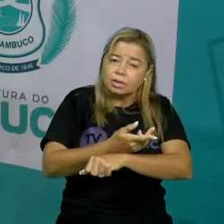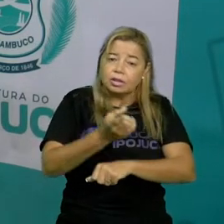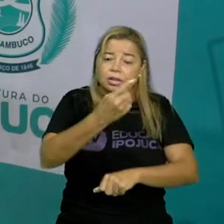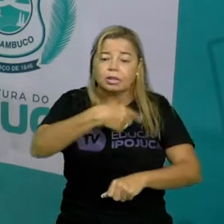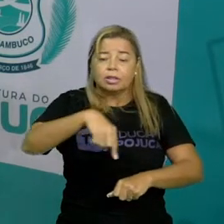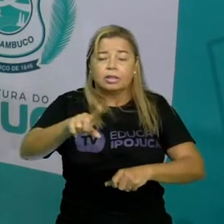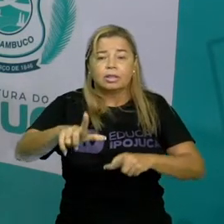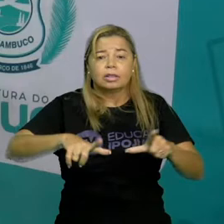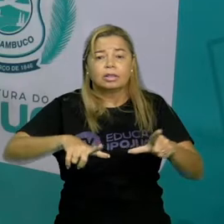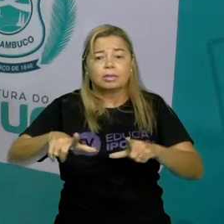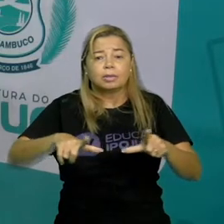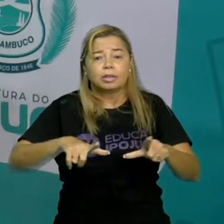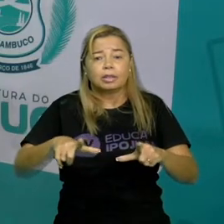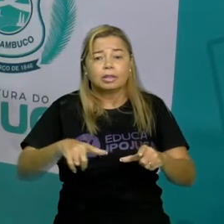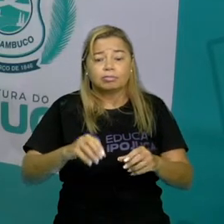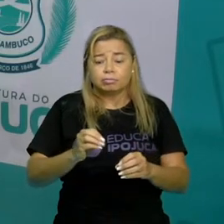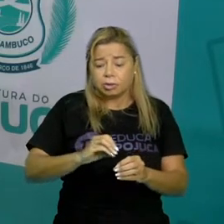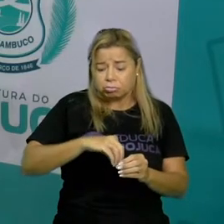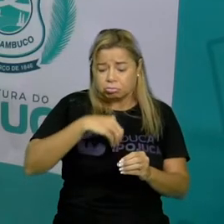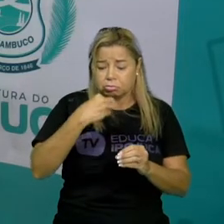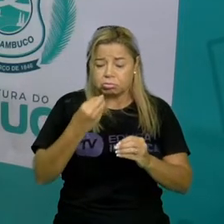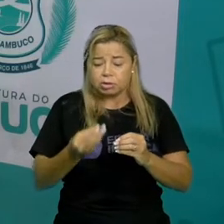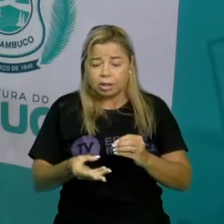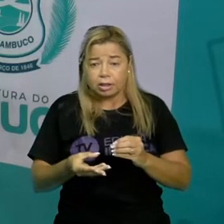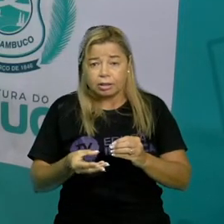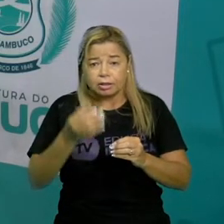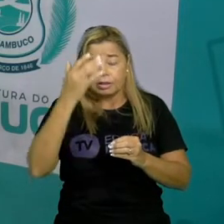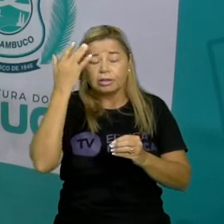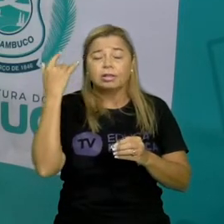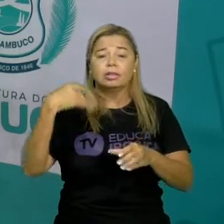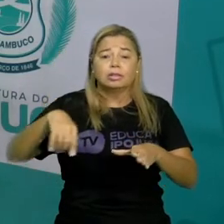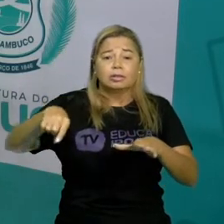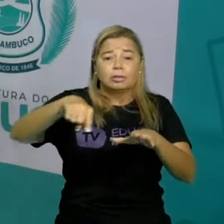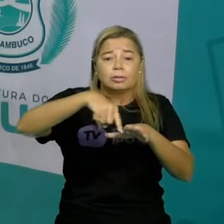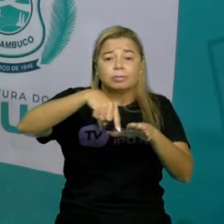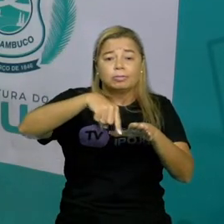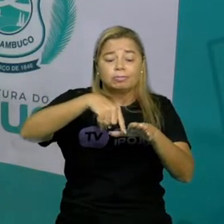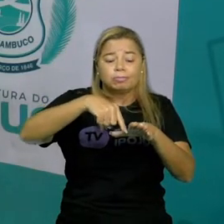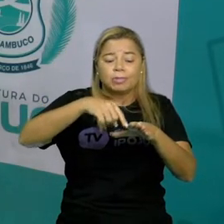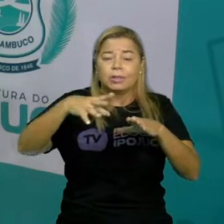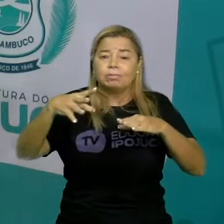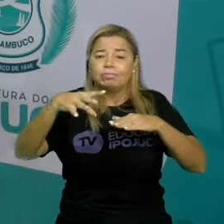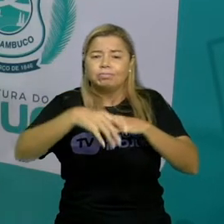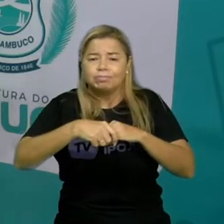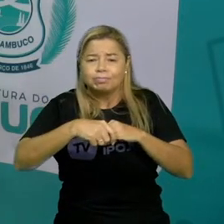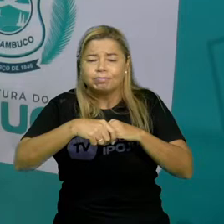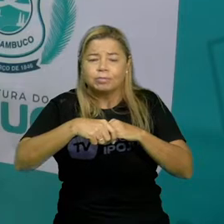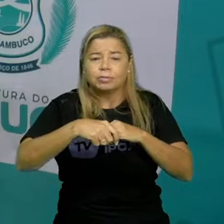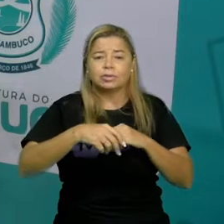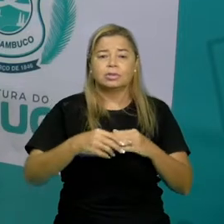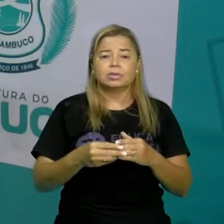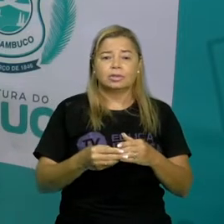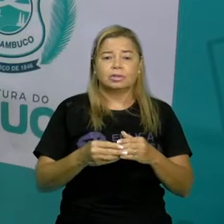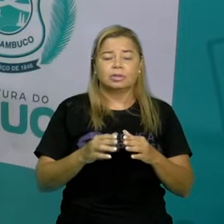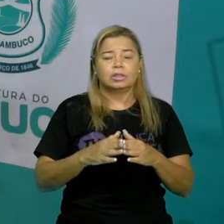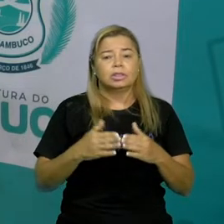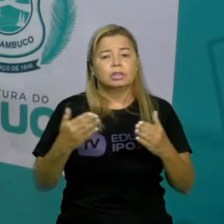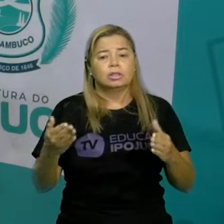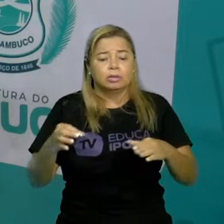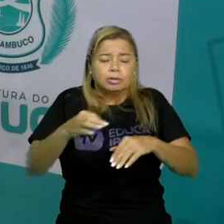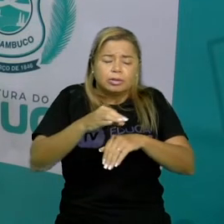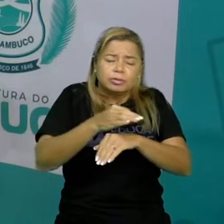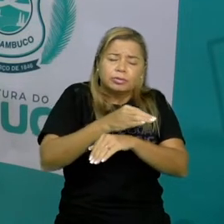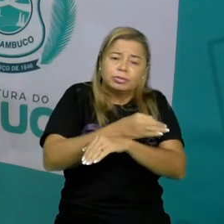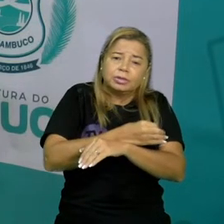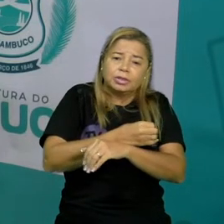repente um floco de neve cai e prende o seu pezinho e ela estava quase morrendo de